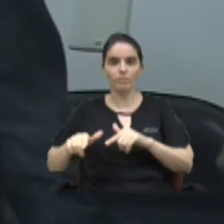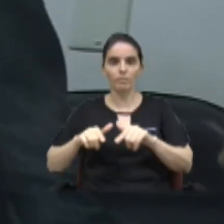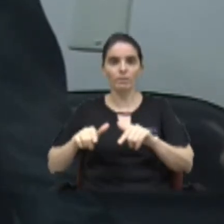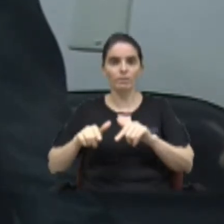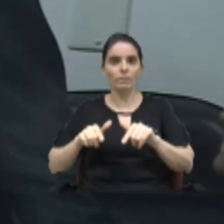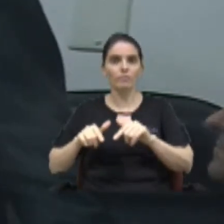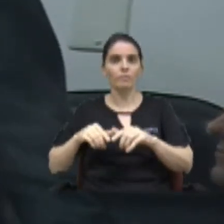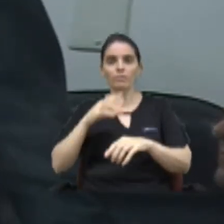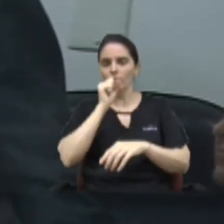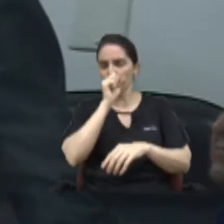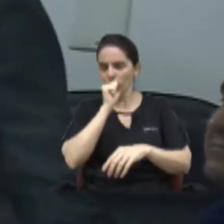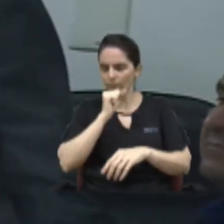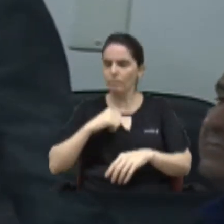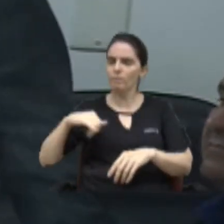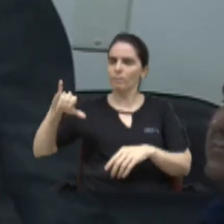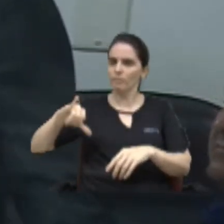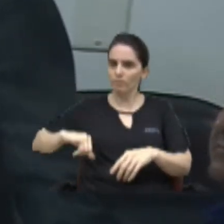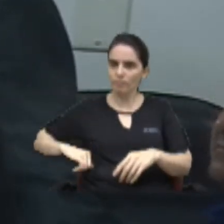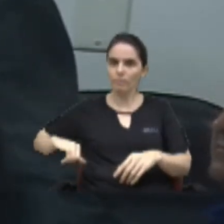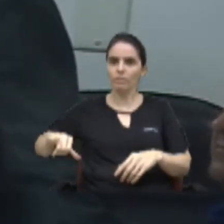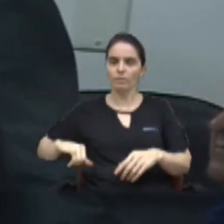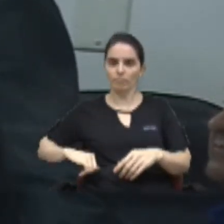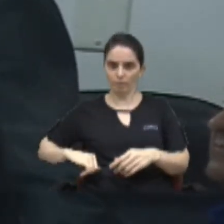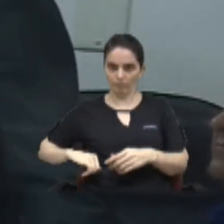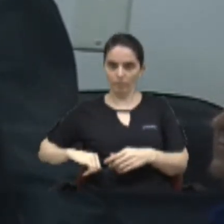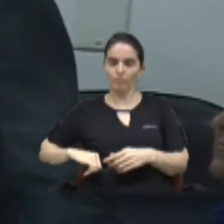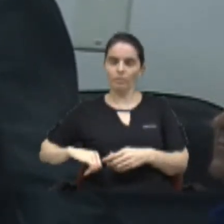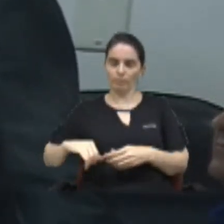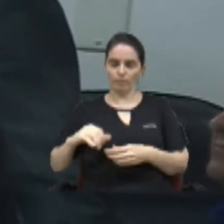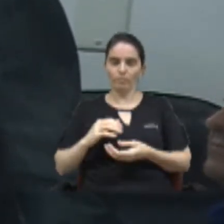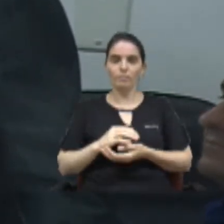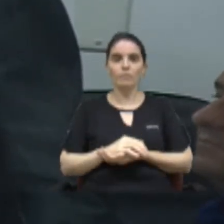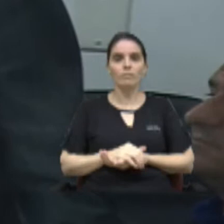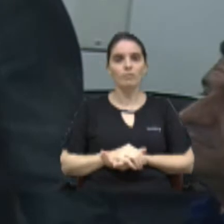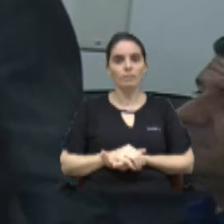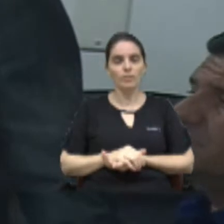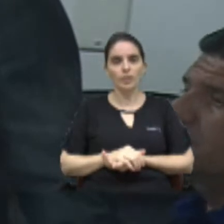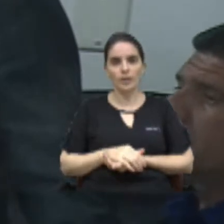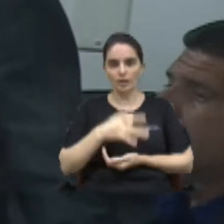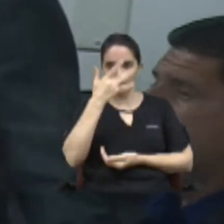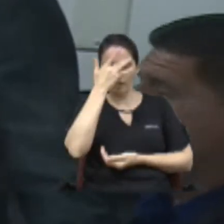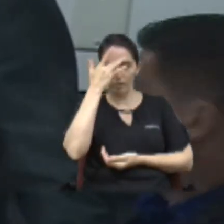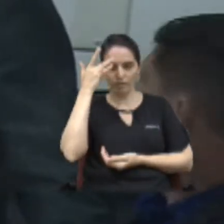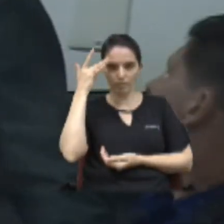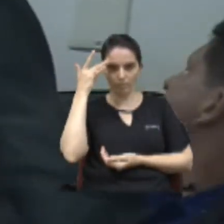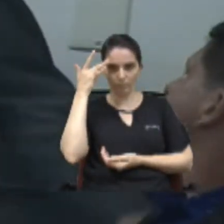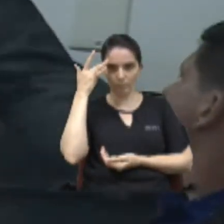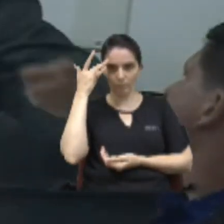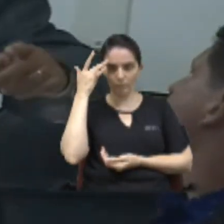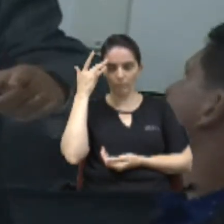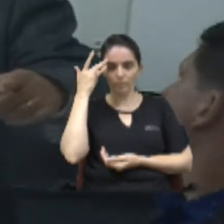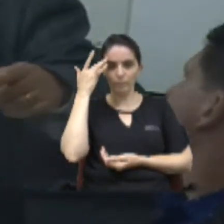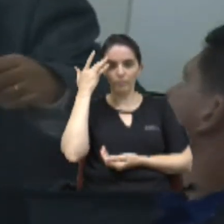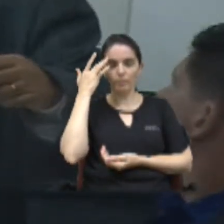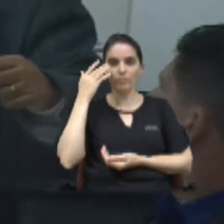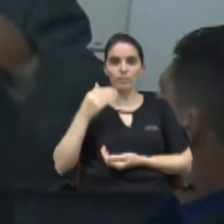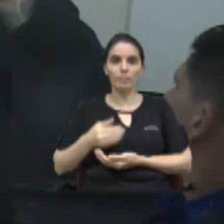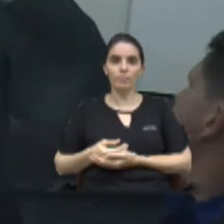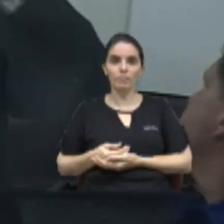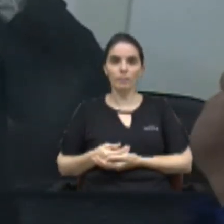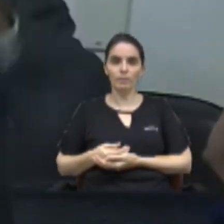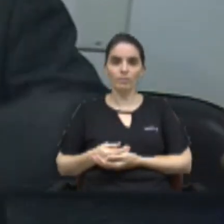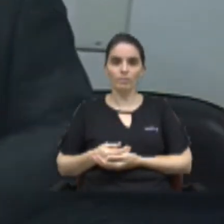sofreram muitas pessoas dessas sofreram muitas pessoas perderam